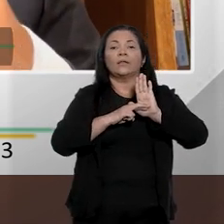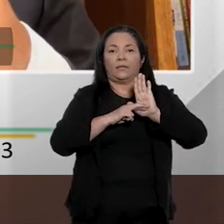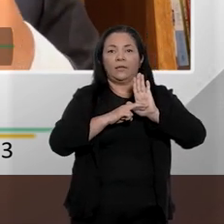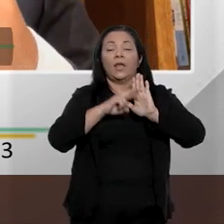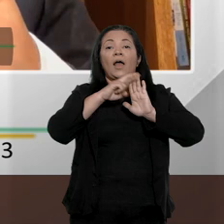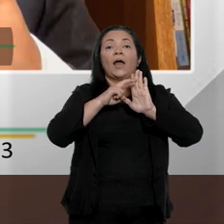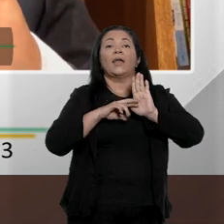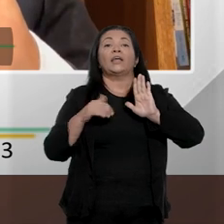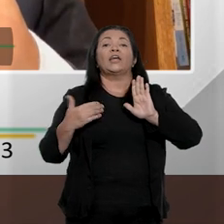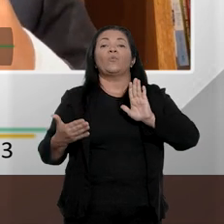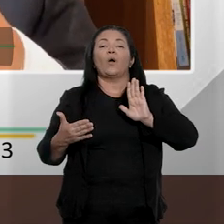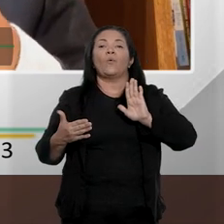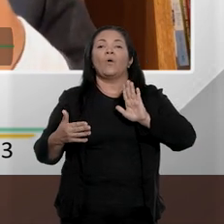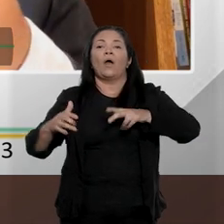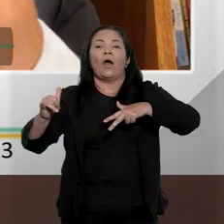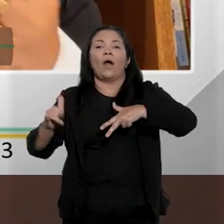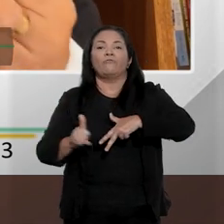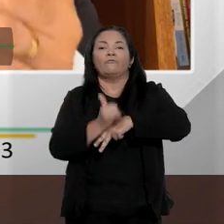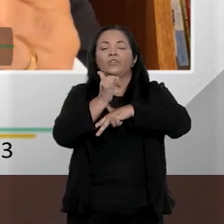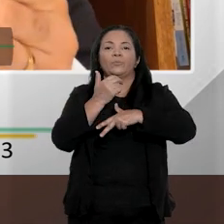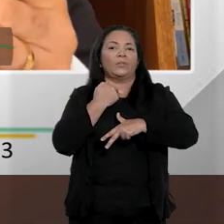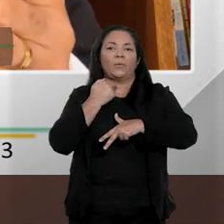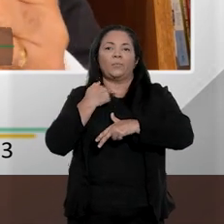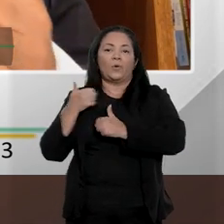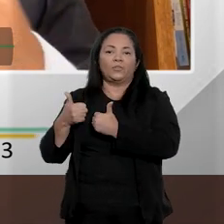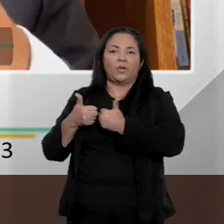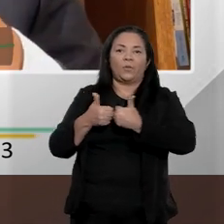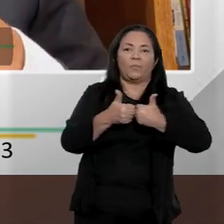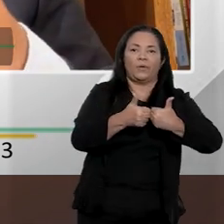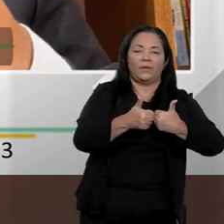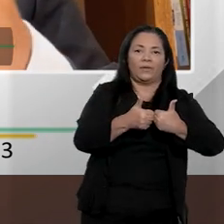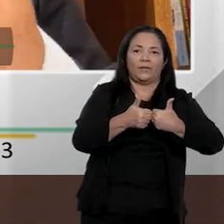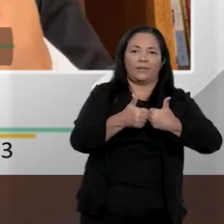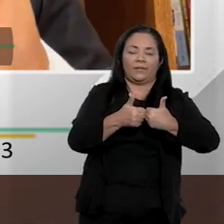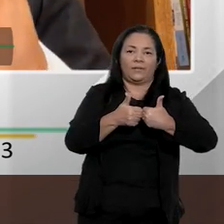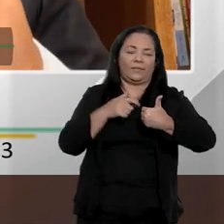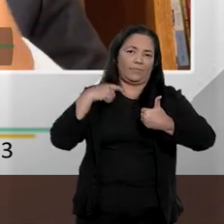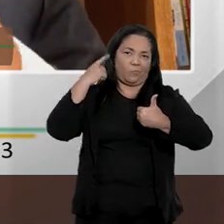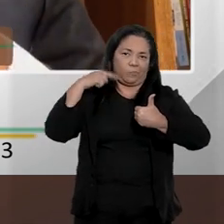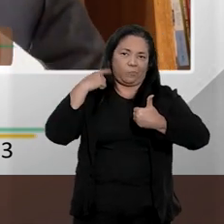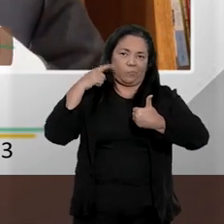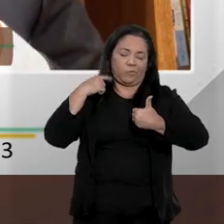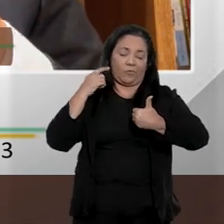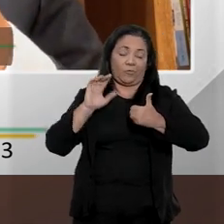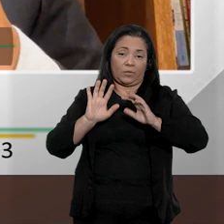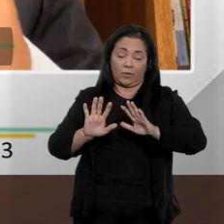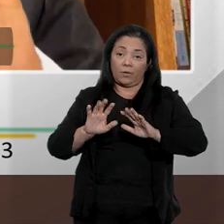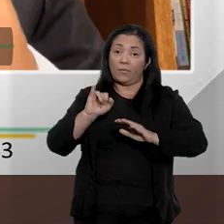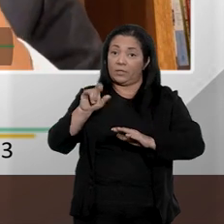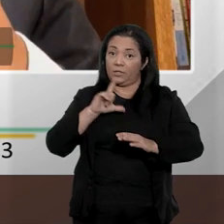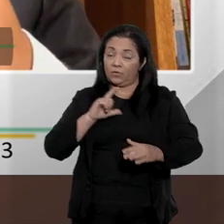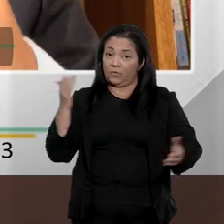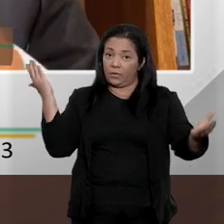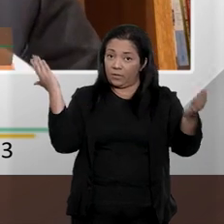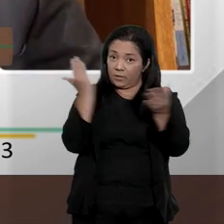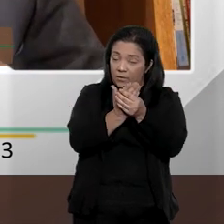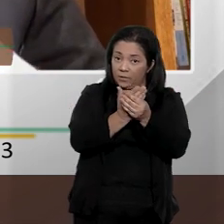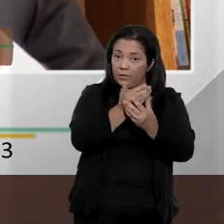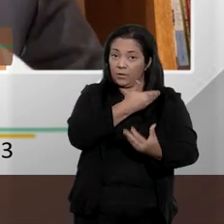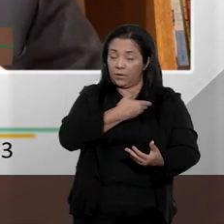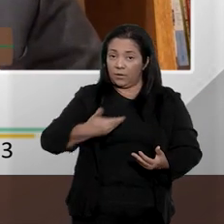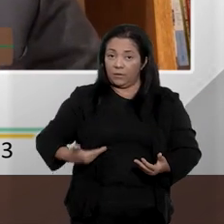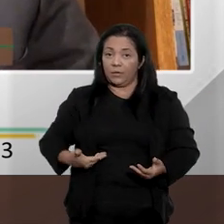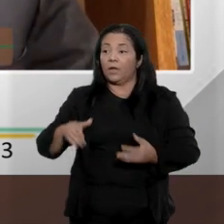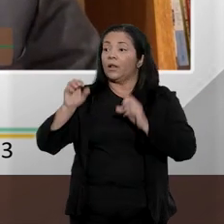acompanhadas por advogados. Então, se a vítima tiver advogado em um crime de ação penal pública, ela pode, sim, por intermédio do seu